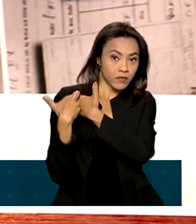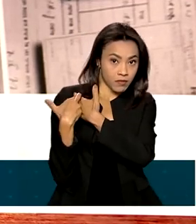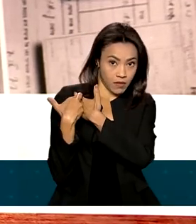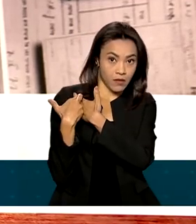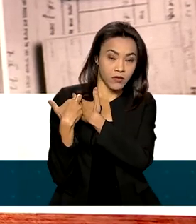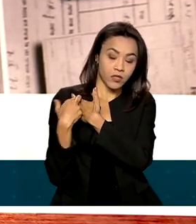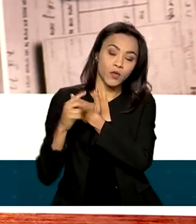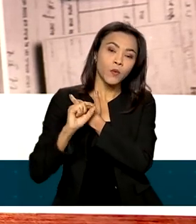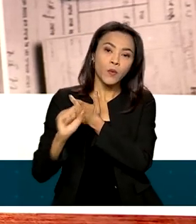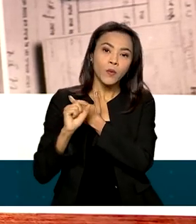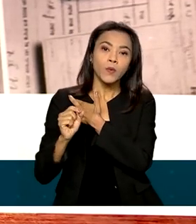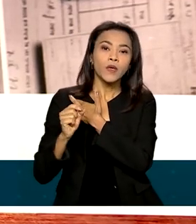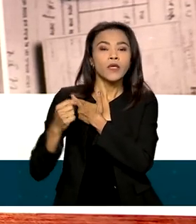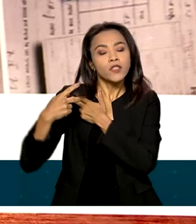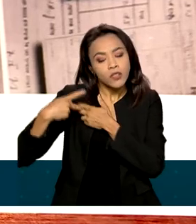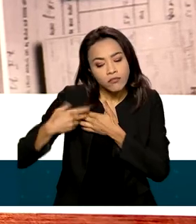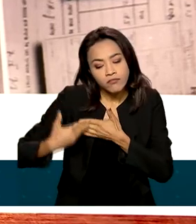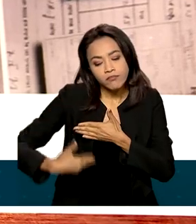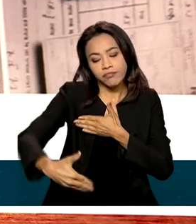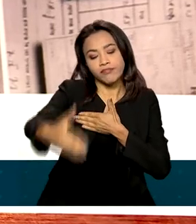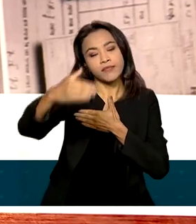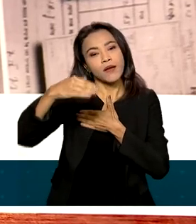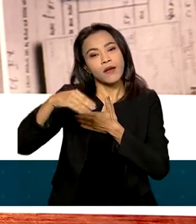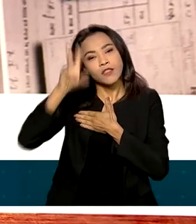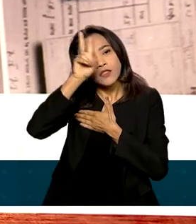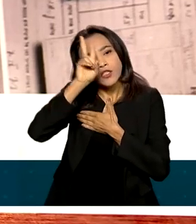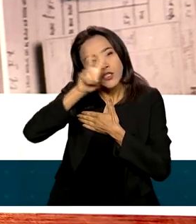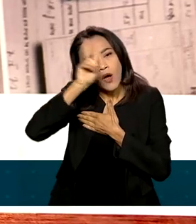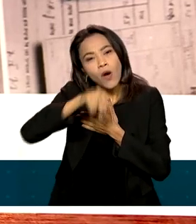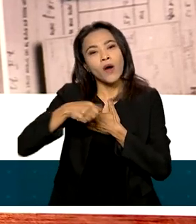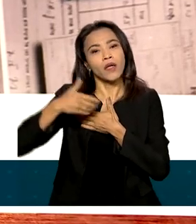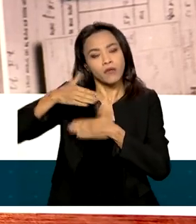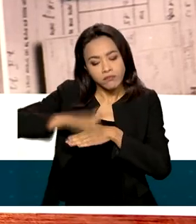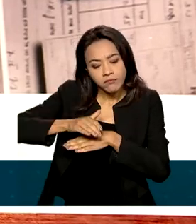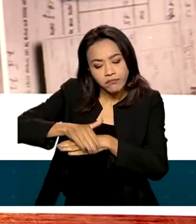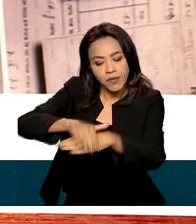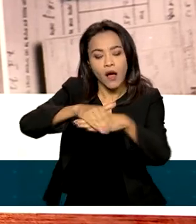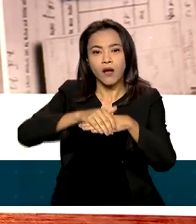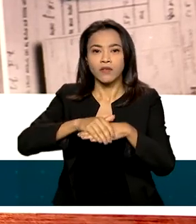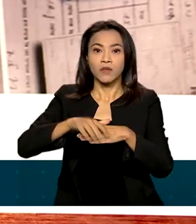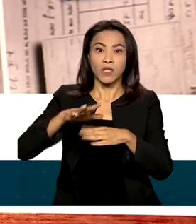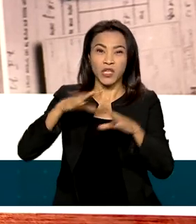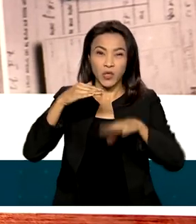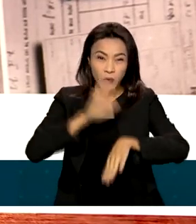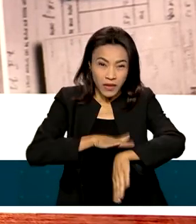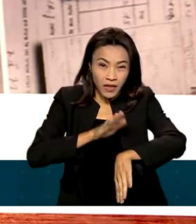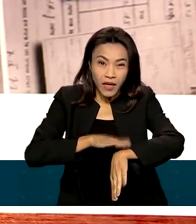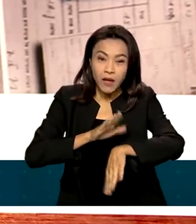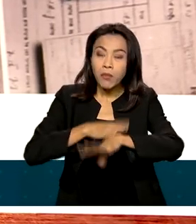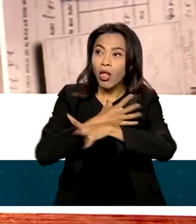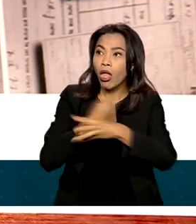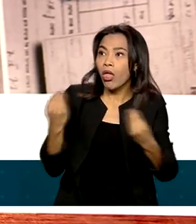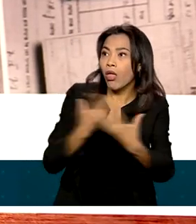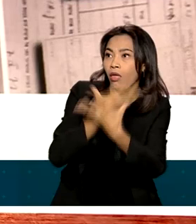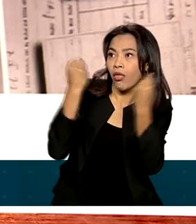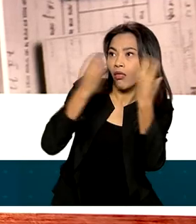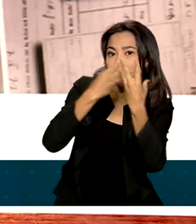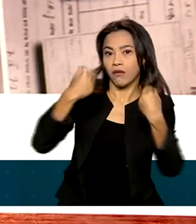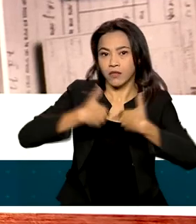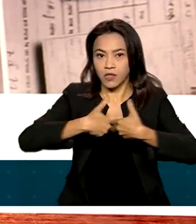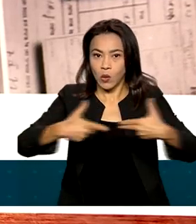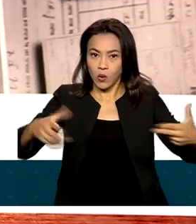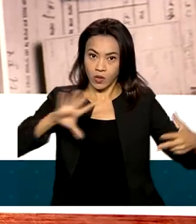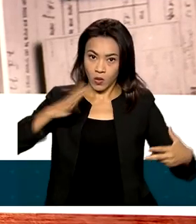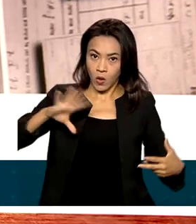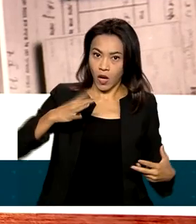de levar à frente sua história, seus atos, não deixar que o tempo engolisse os seus atos de coragem em frente à